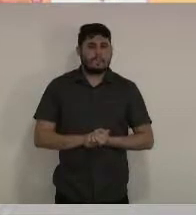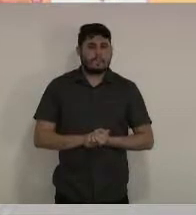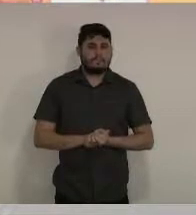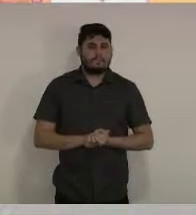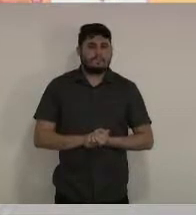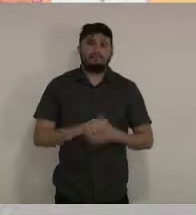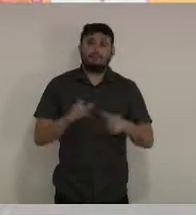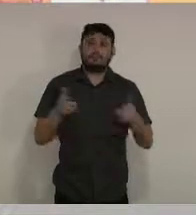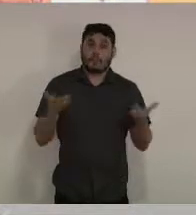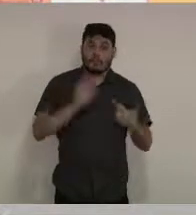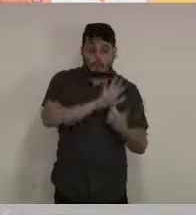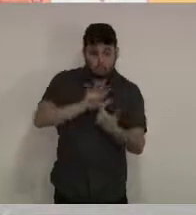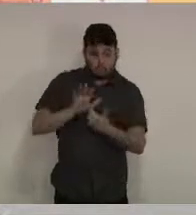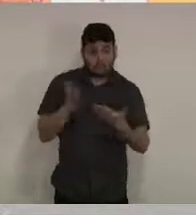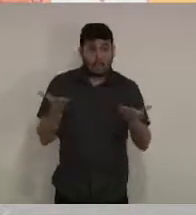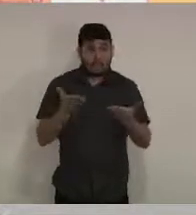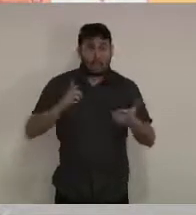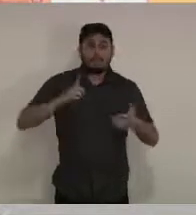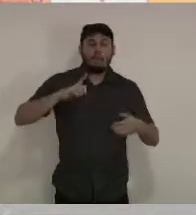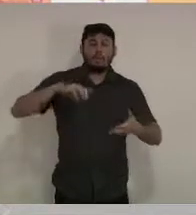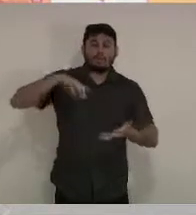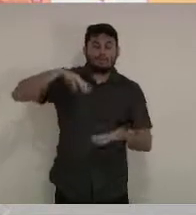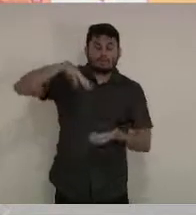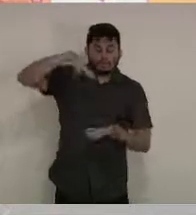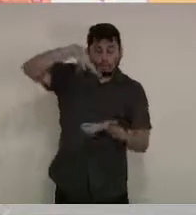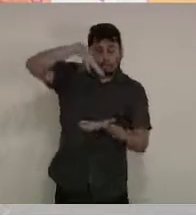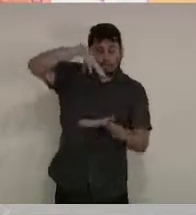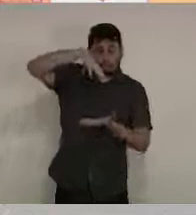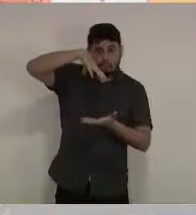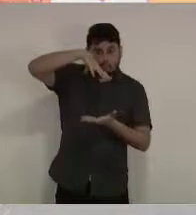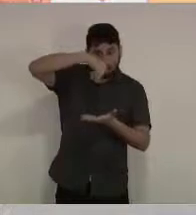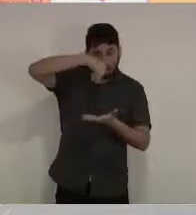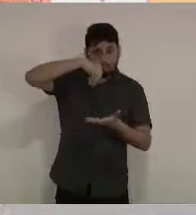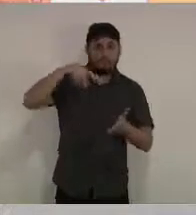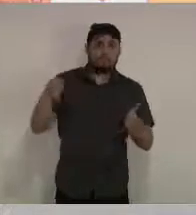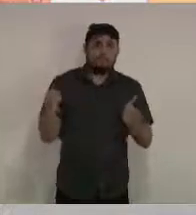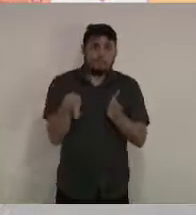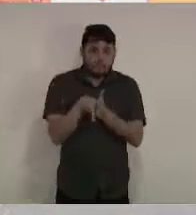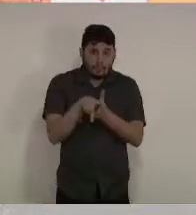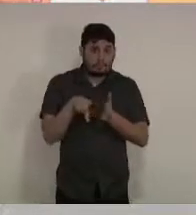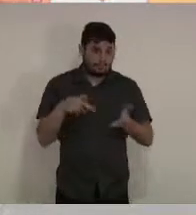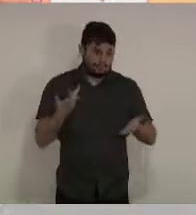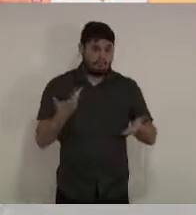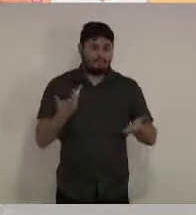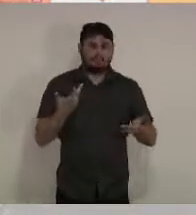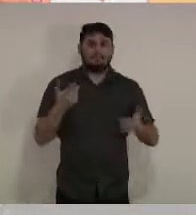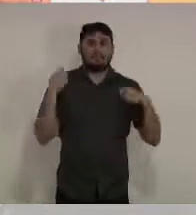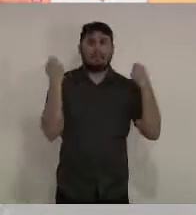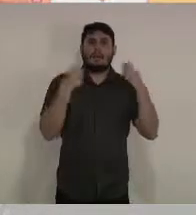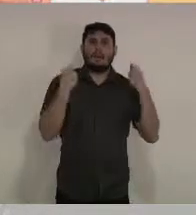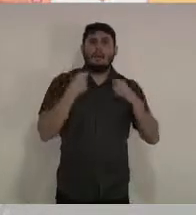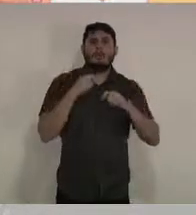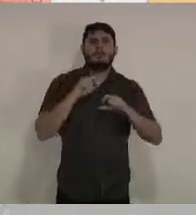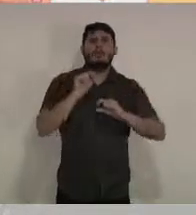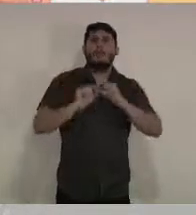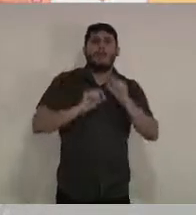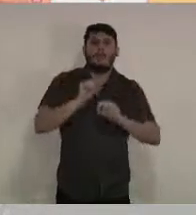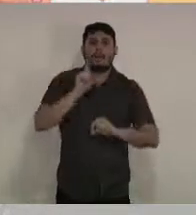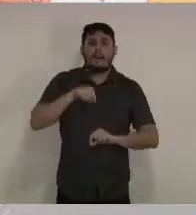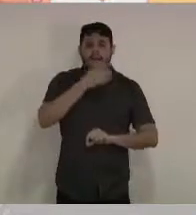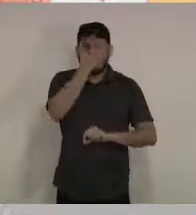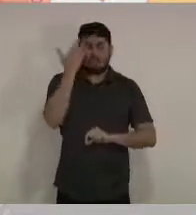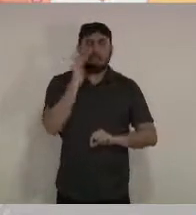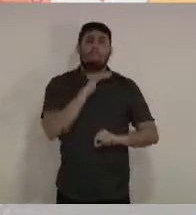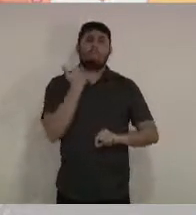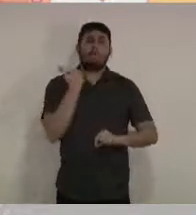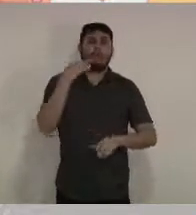Nós temos aqui a distribuição da geolocalização dos óbitos. A gente consegue perceber dentro do